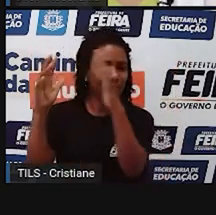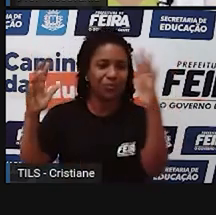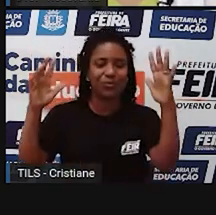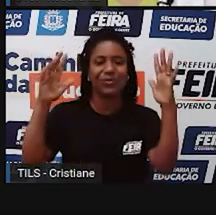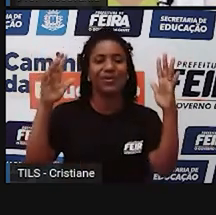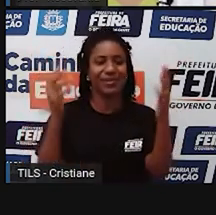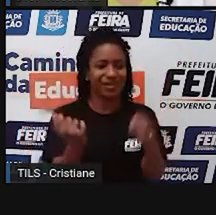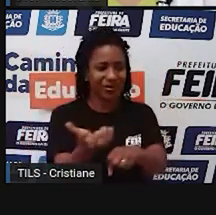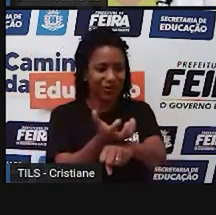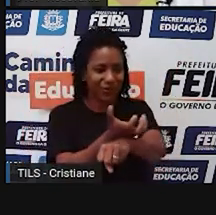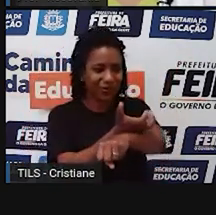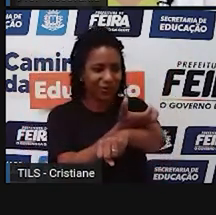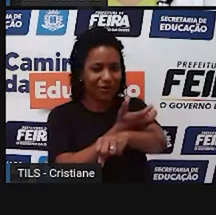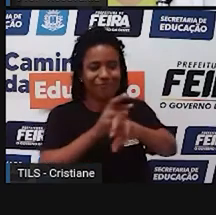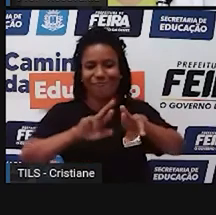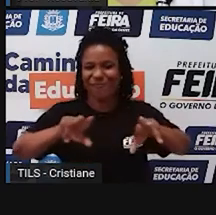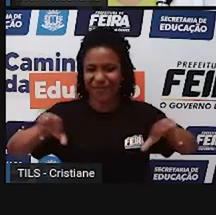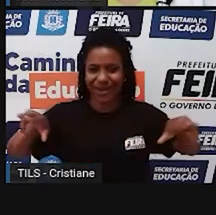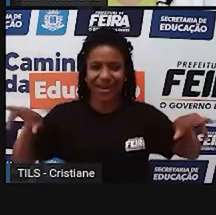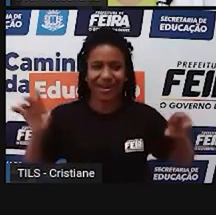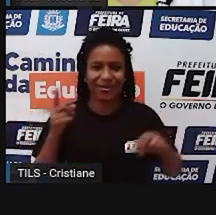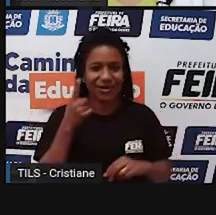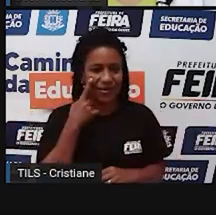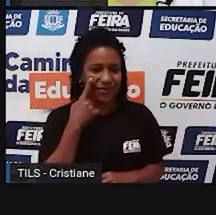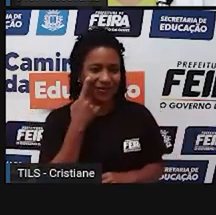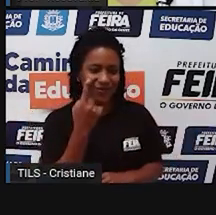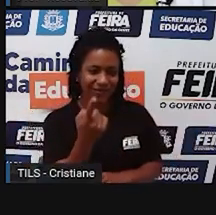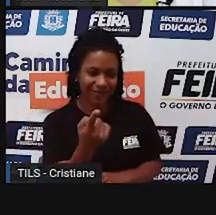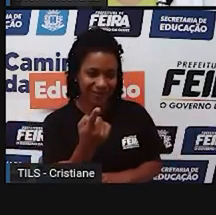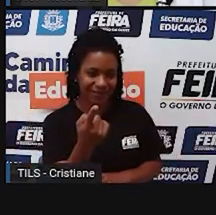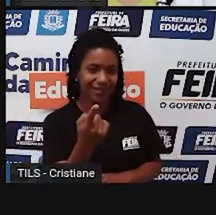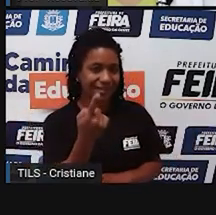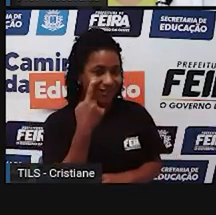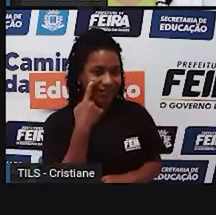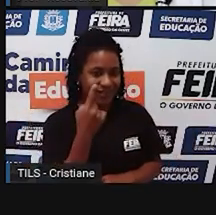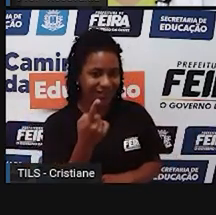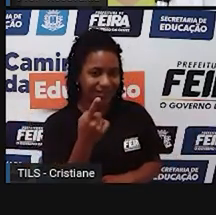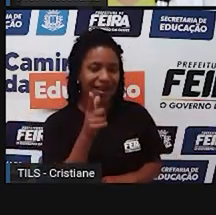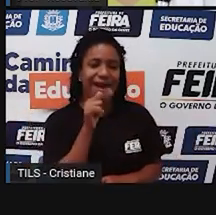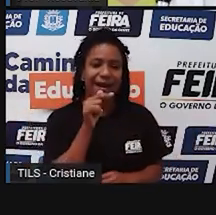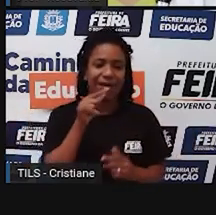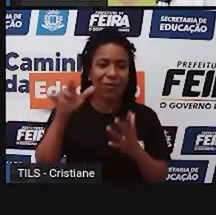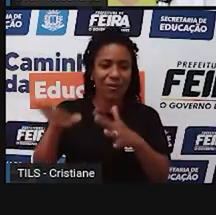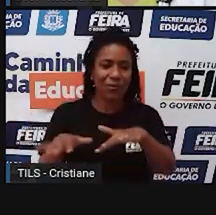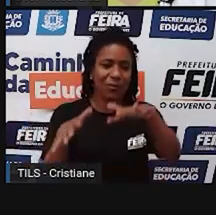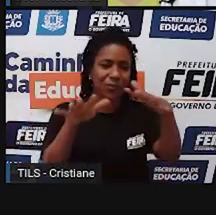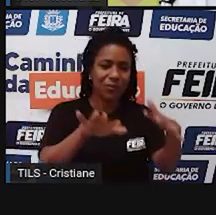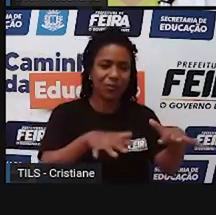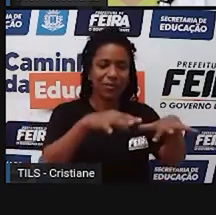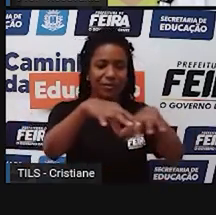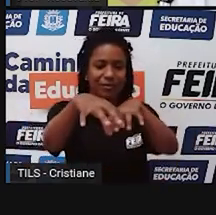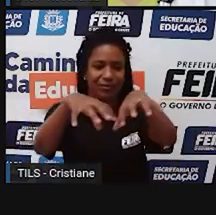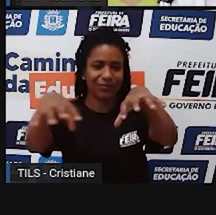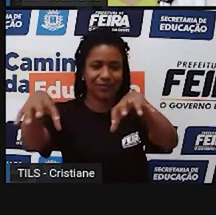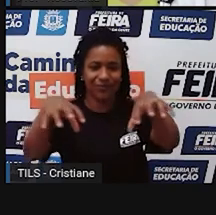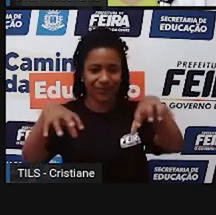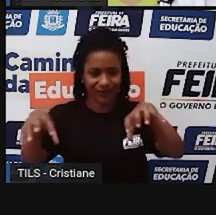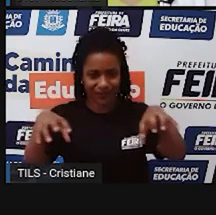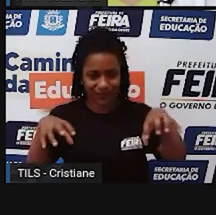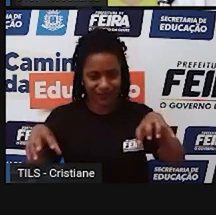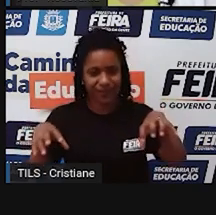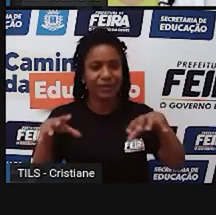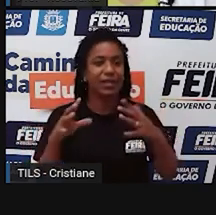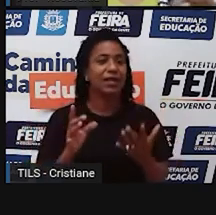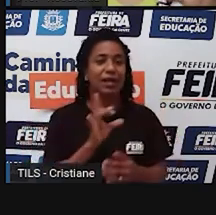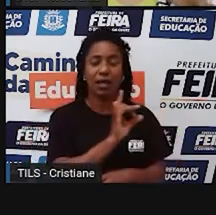estão vendo aí dois mapas, o hidrográfico, que vem com as bacias hidrográficas, e ele normalmente, né, o nome das